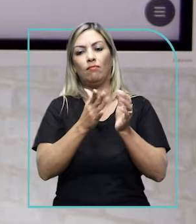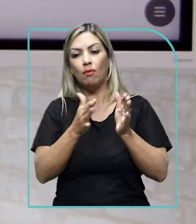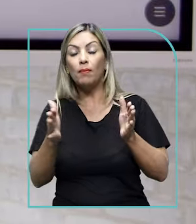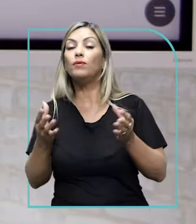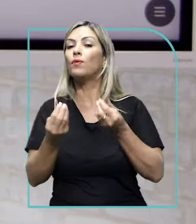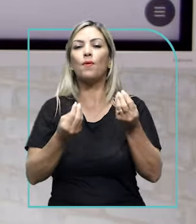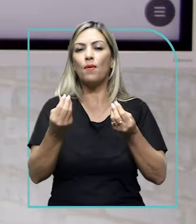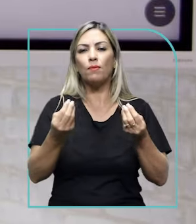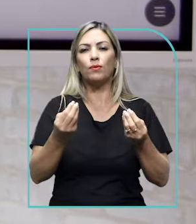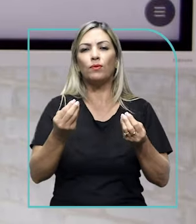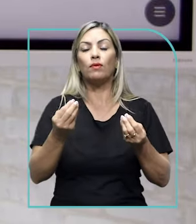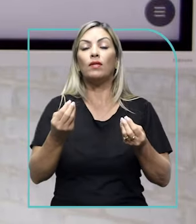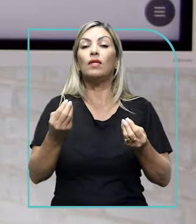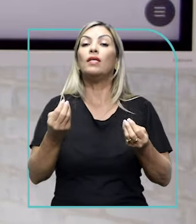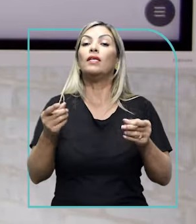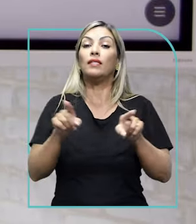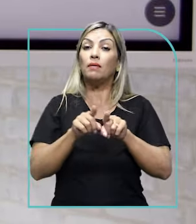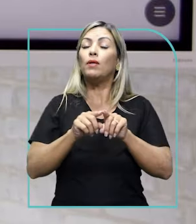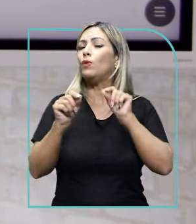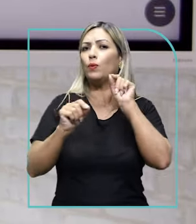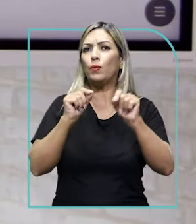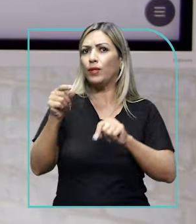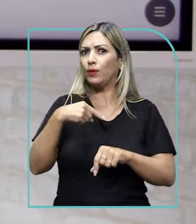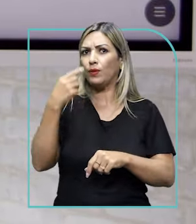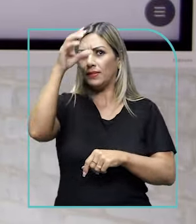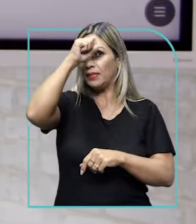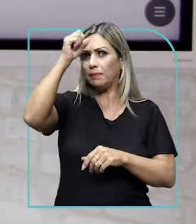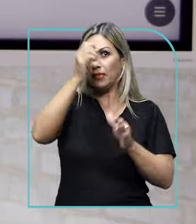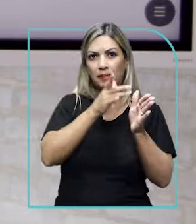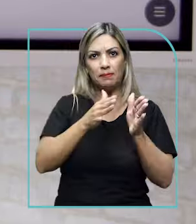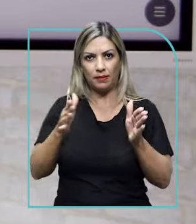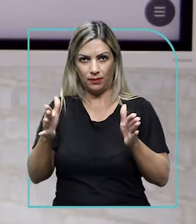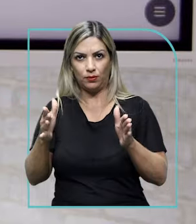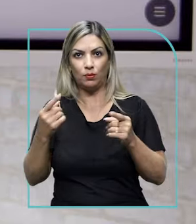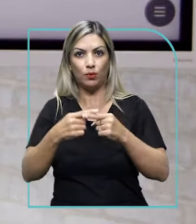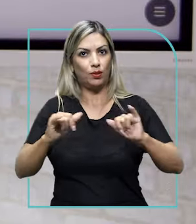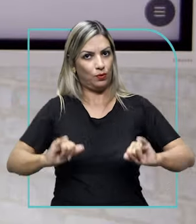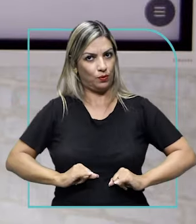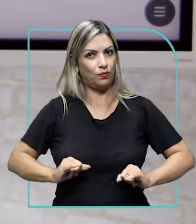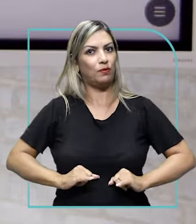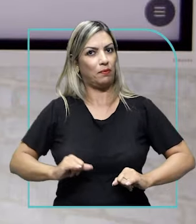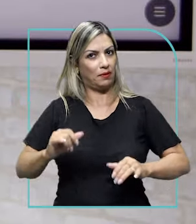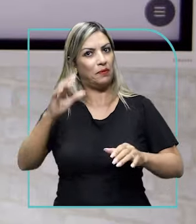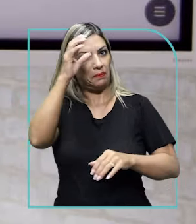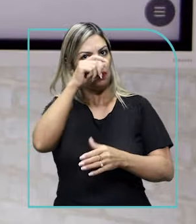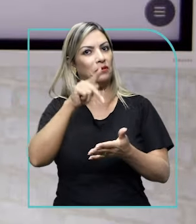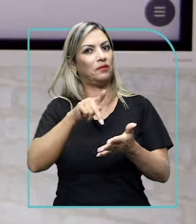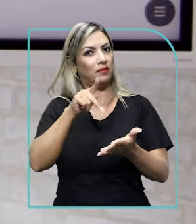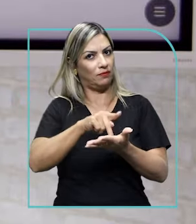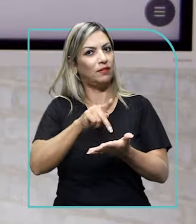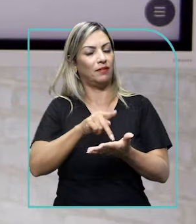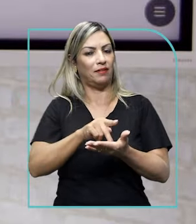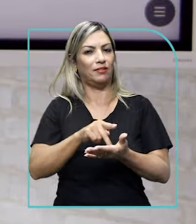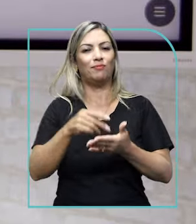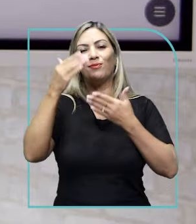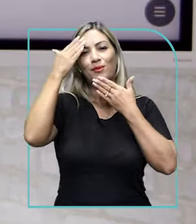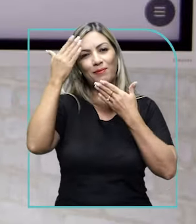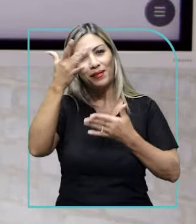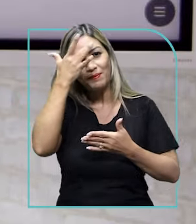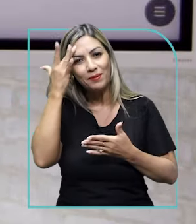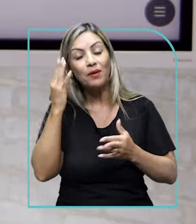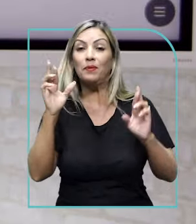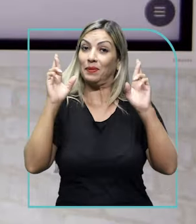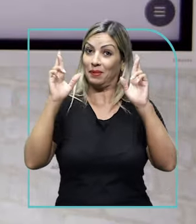o que nós podemos aprender com esse período, porque na dor a gente aprende muito. Muito obrigado, pessoal.